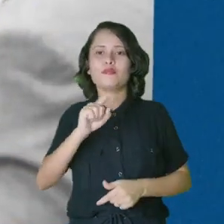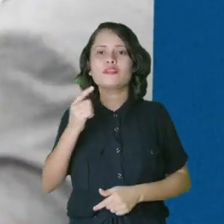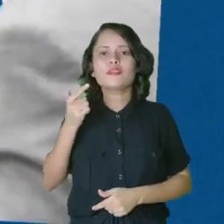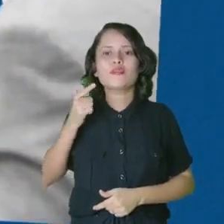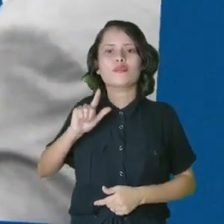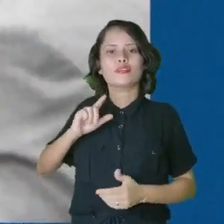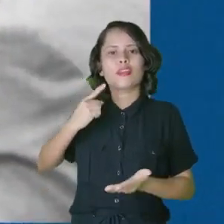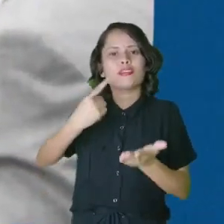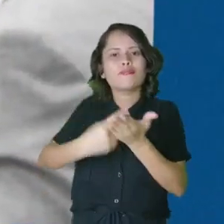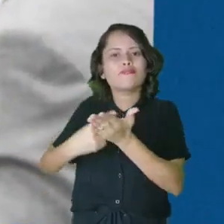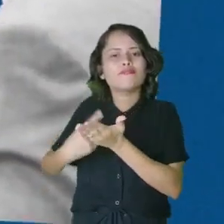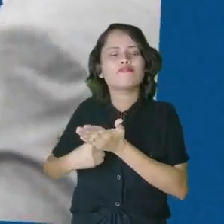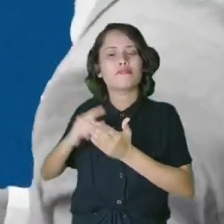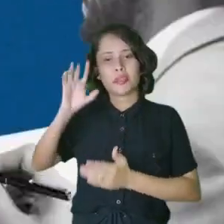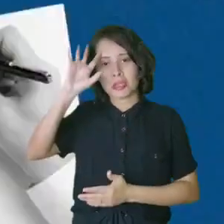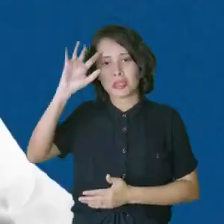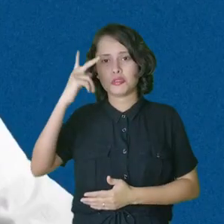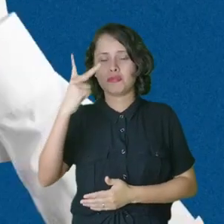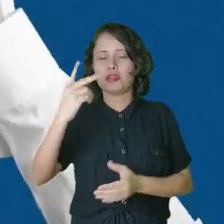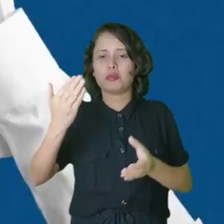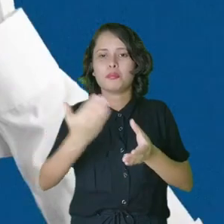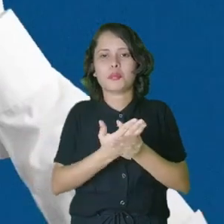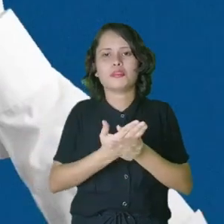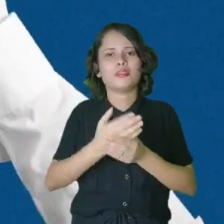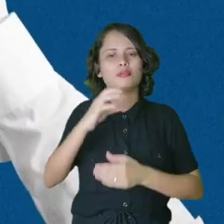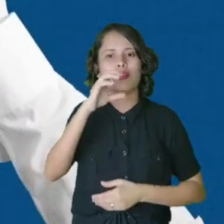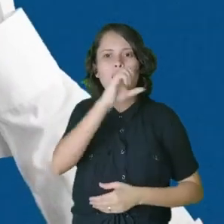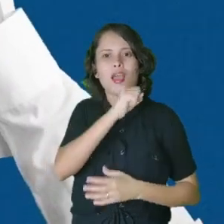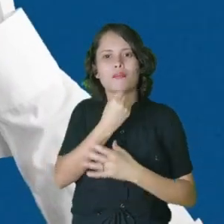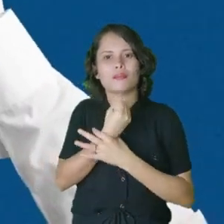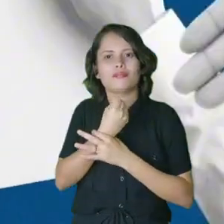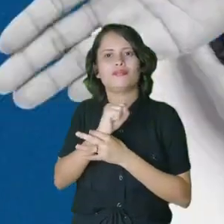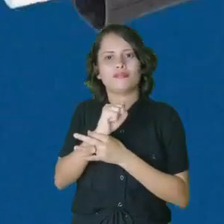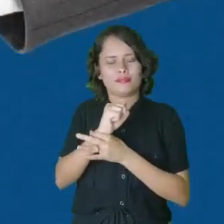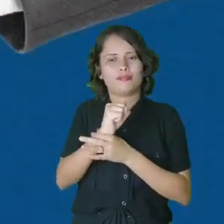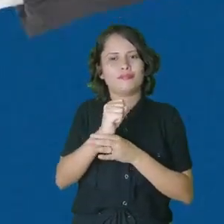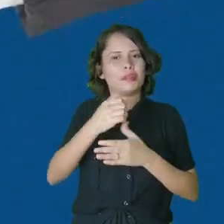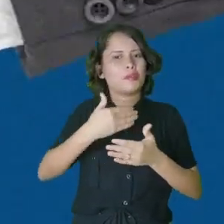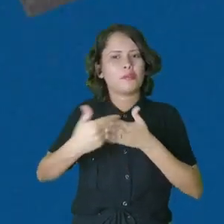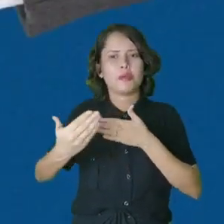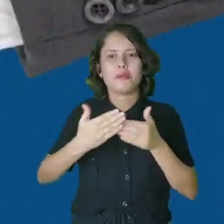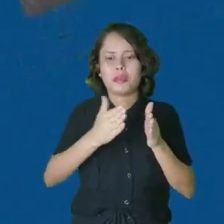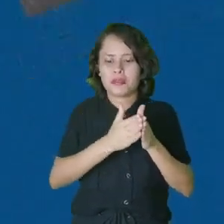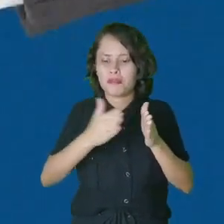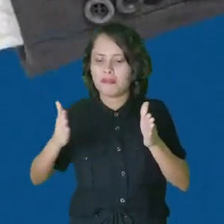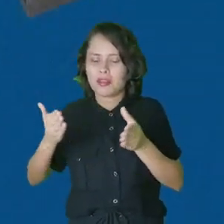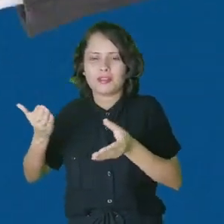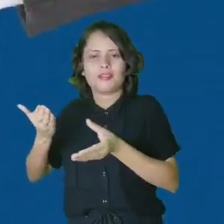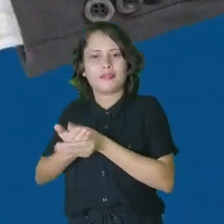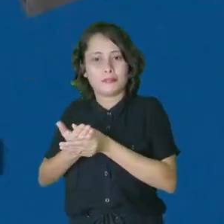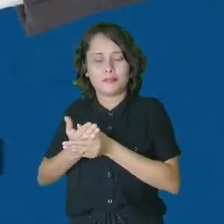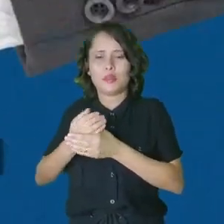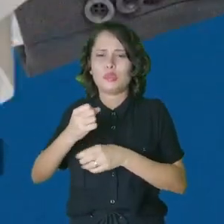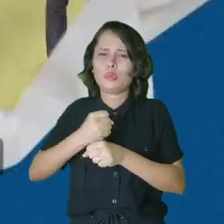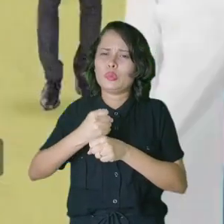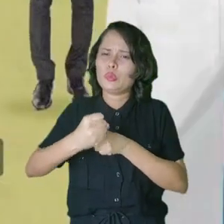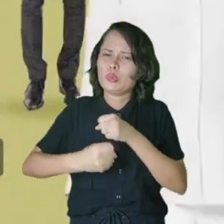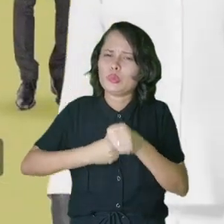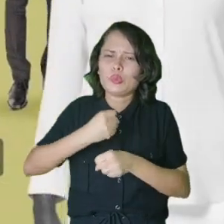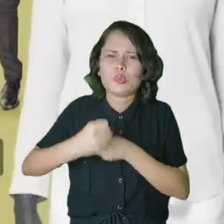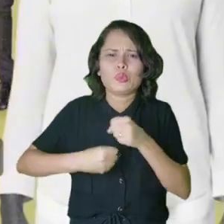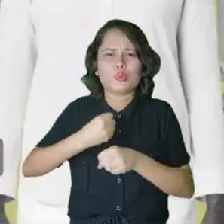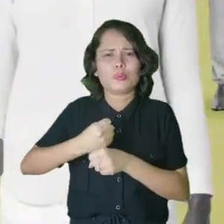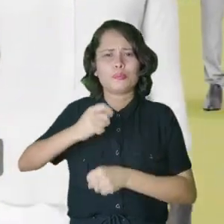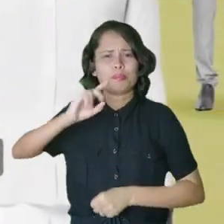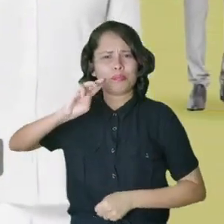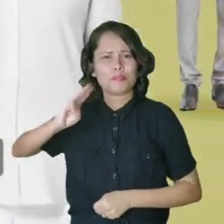trabalhista, você chega a um acordo e resolve o seu processo de maneira rápida e segura, em qualquer fase do processo. Todos os